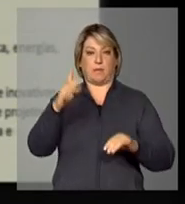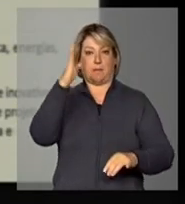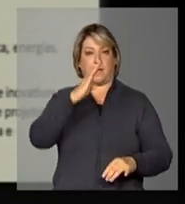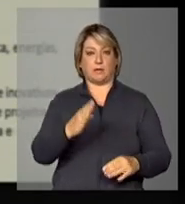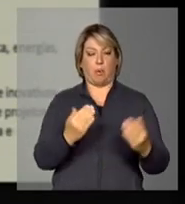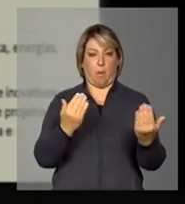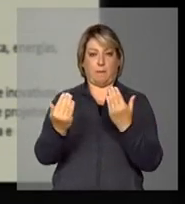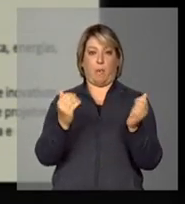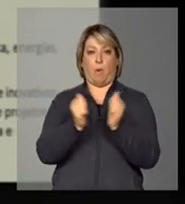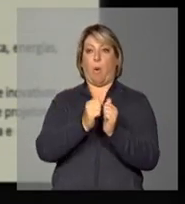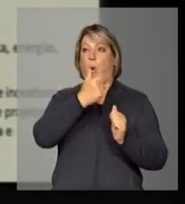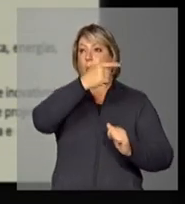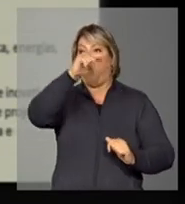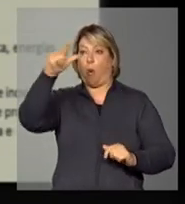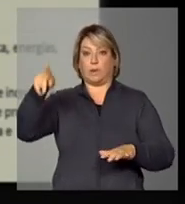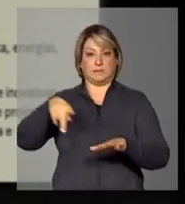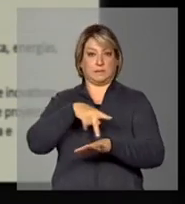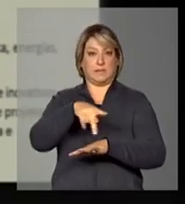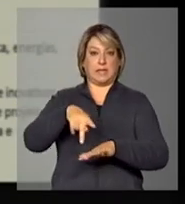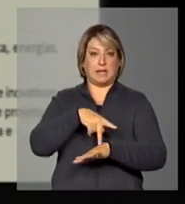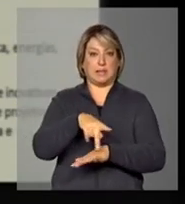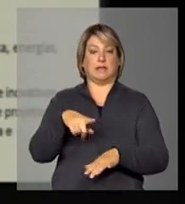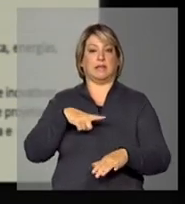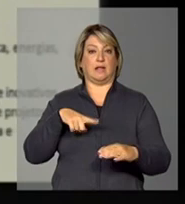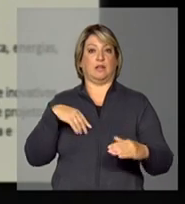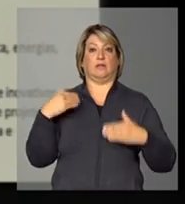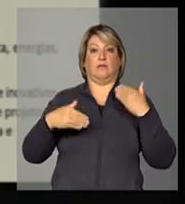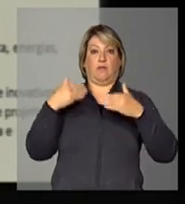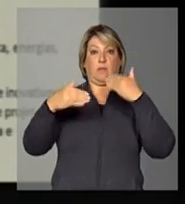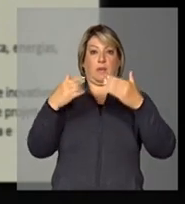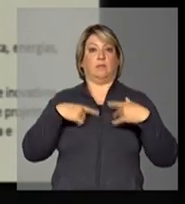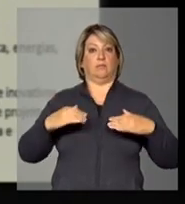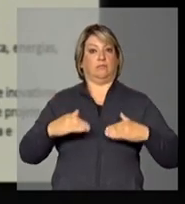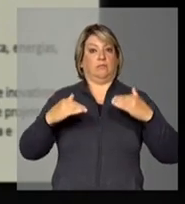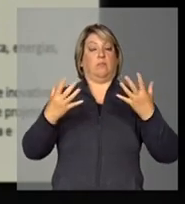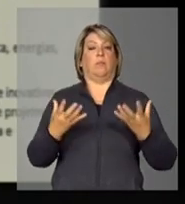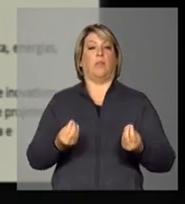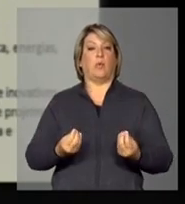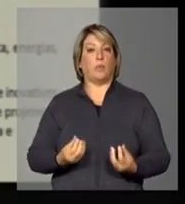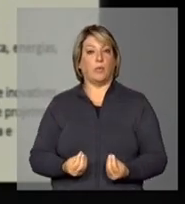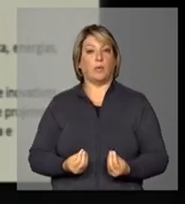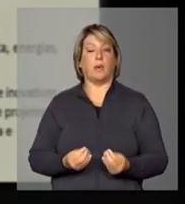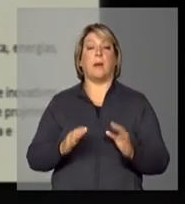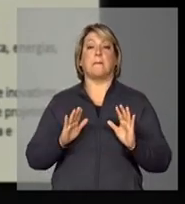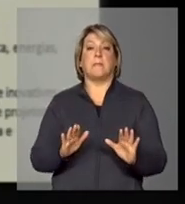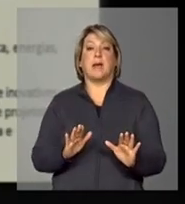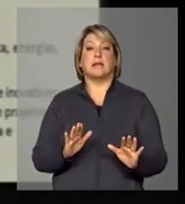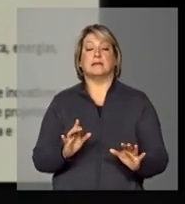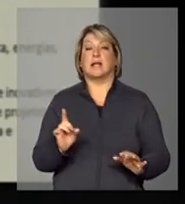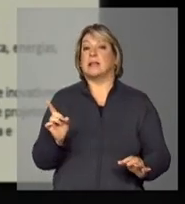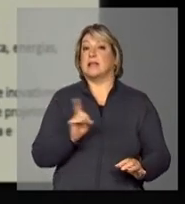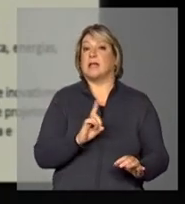países, porque os países em desenvolvimento cresceram muito, mas não da forma